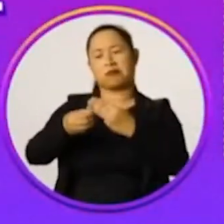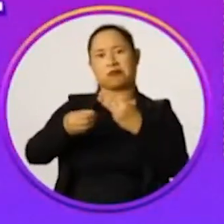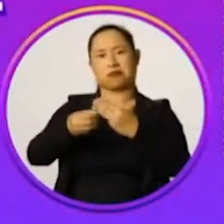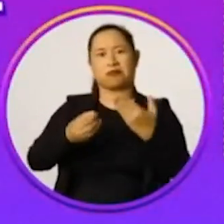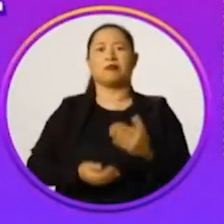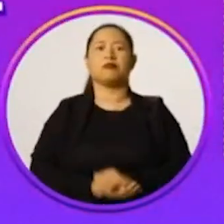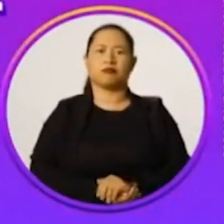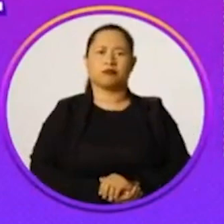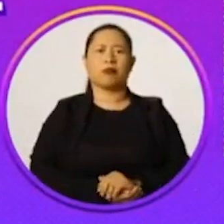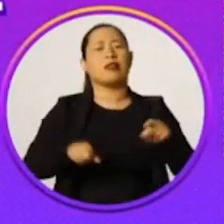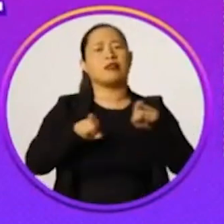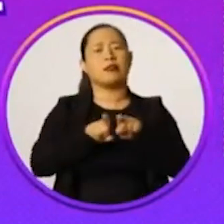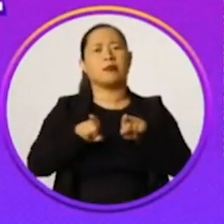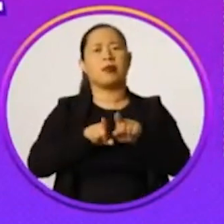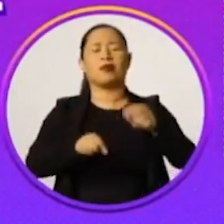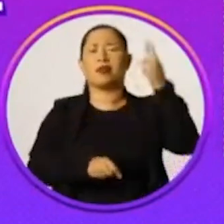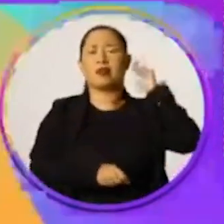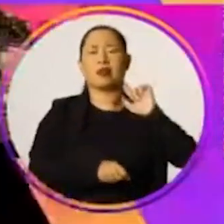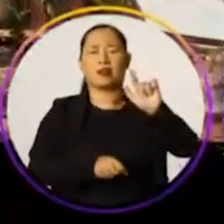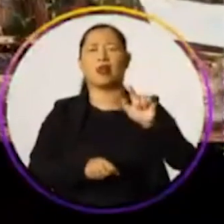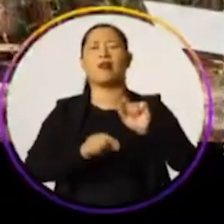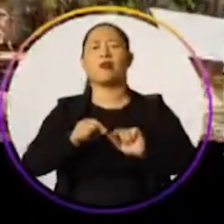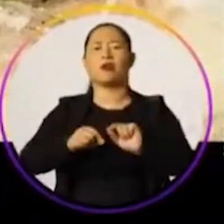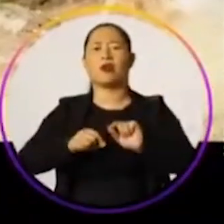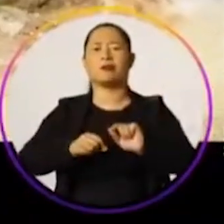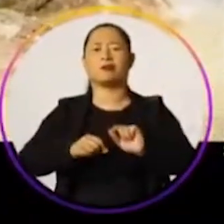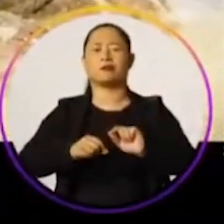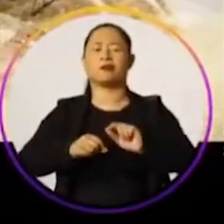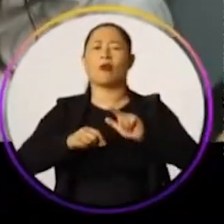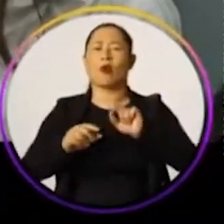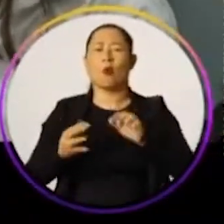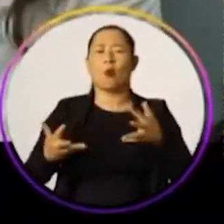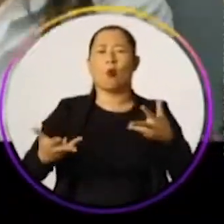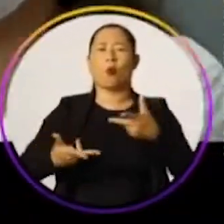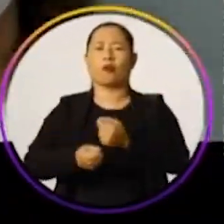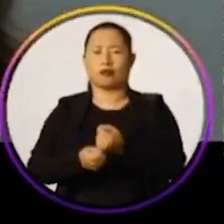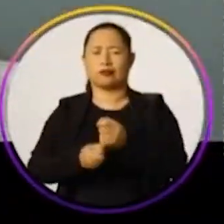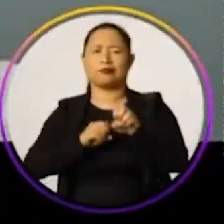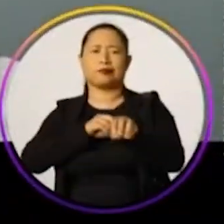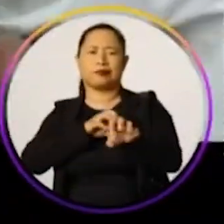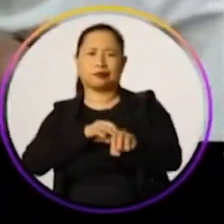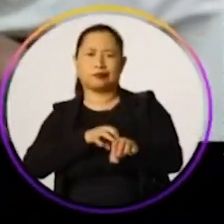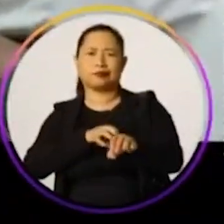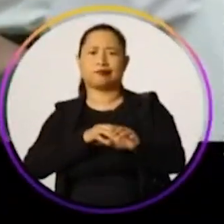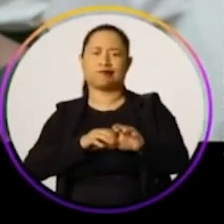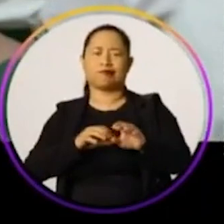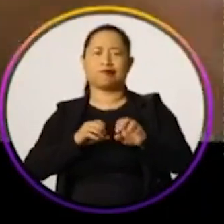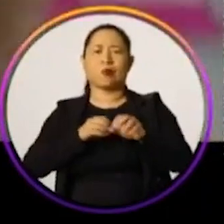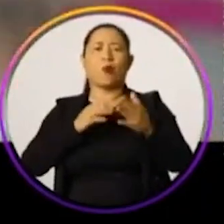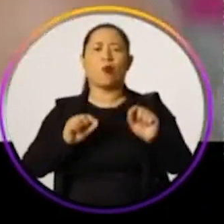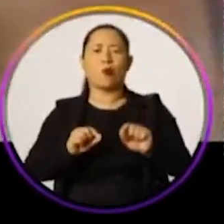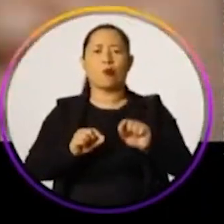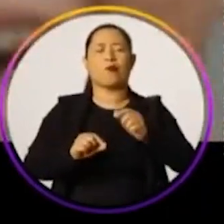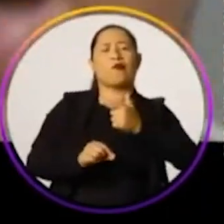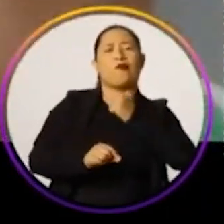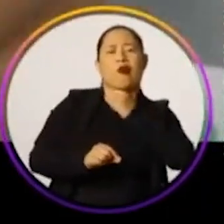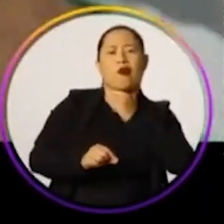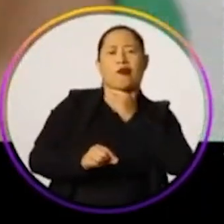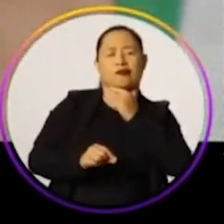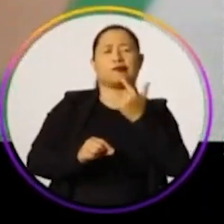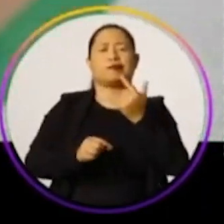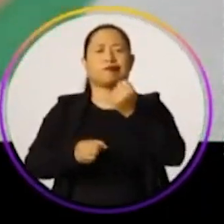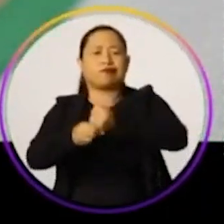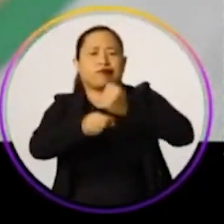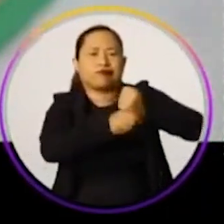da educação no município. Além disso, Raquel requalificou quase toda a rede municipal de ensino. Dobrou o número de